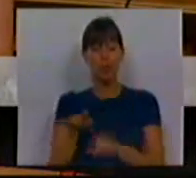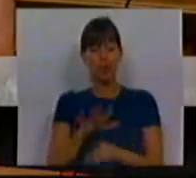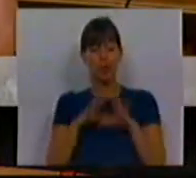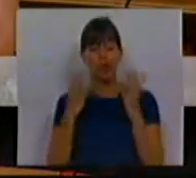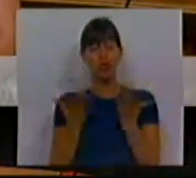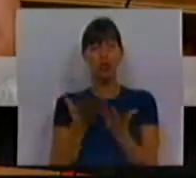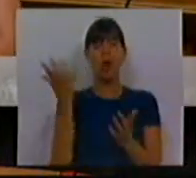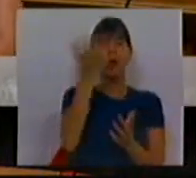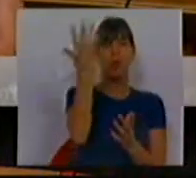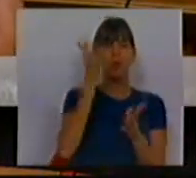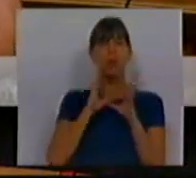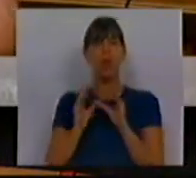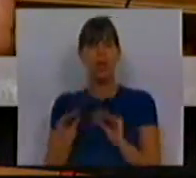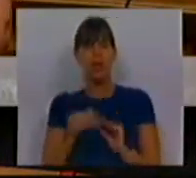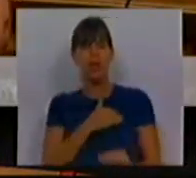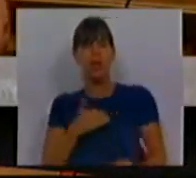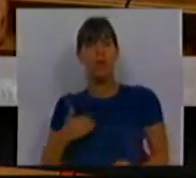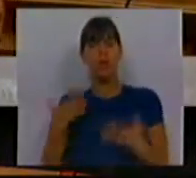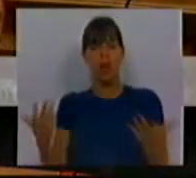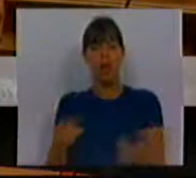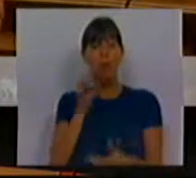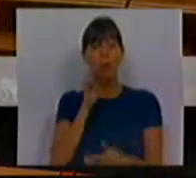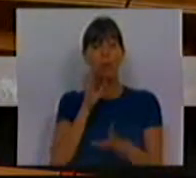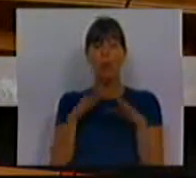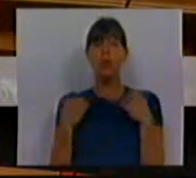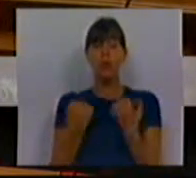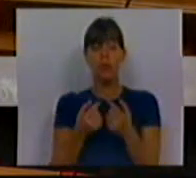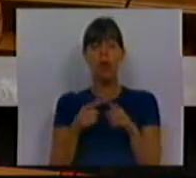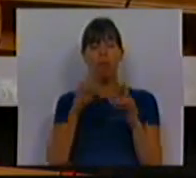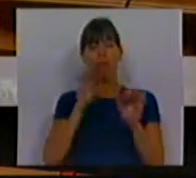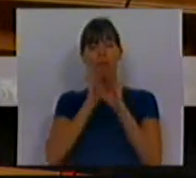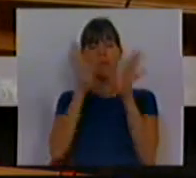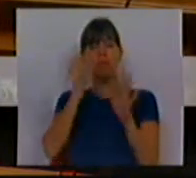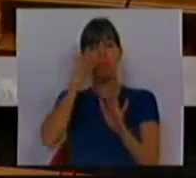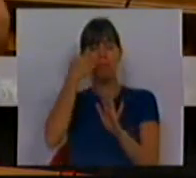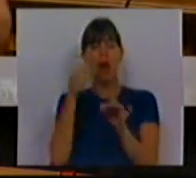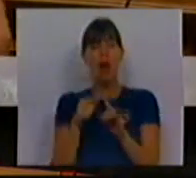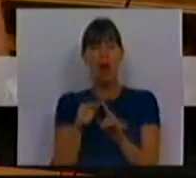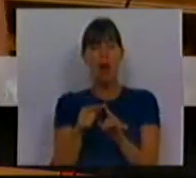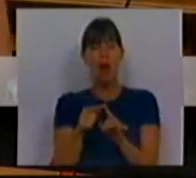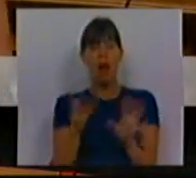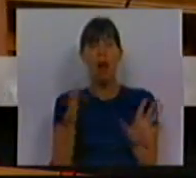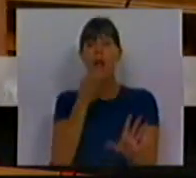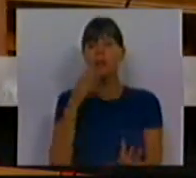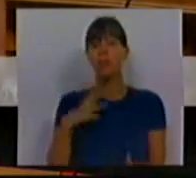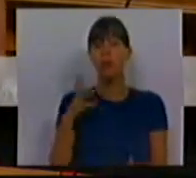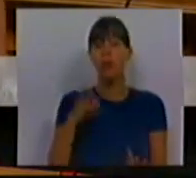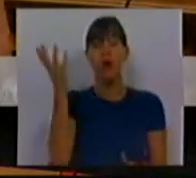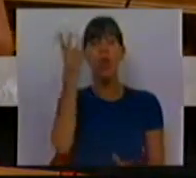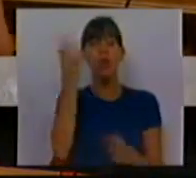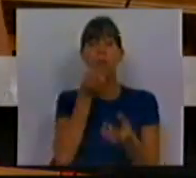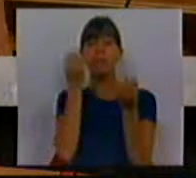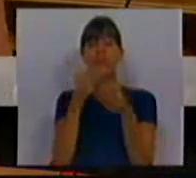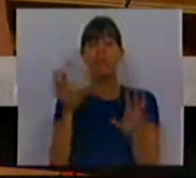geral, a cultura, a educação, a saúde, a proteção social estão claramente sobre ameaça. Só em Portugal a cultura